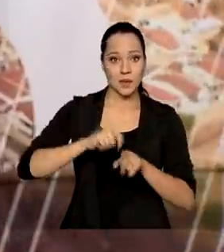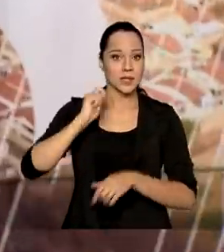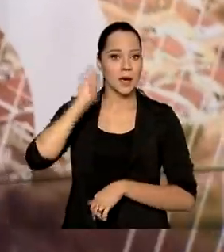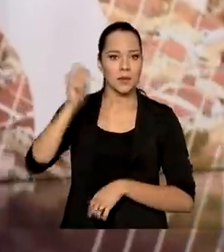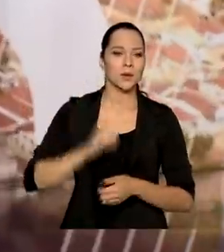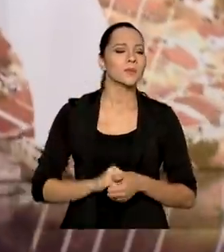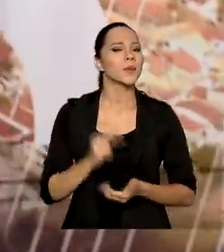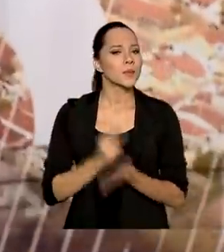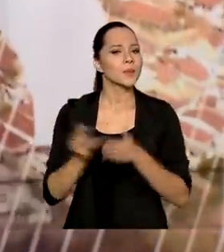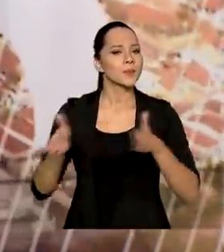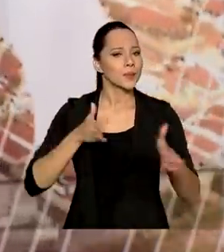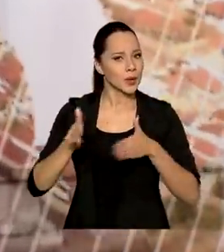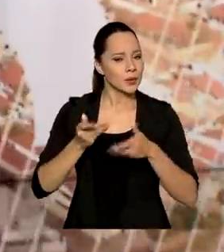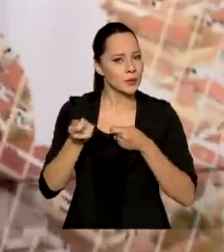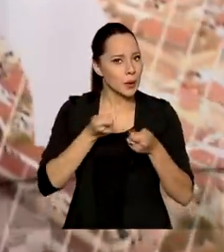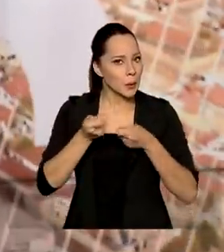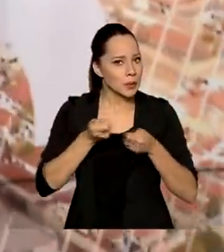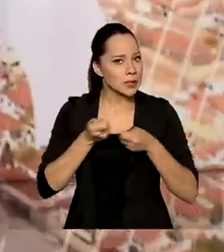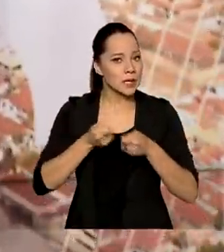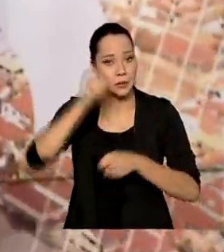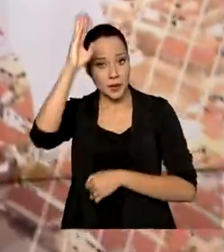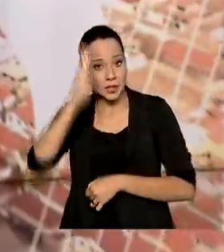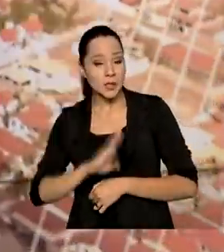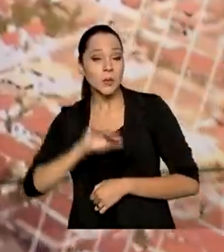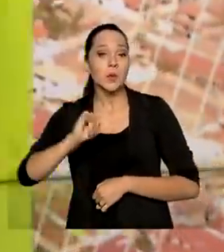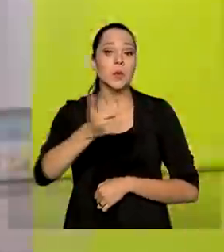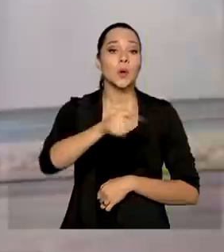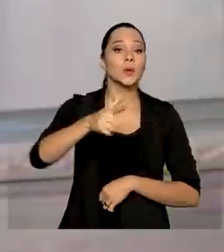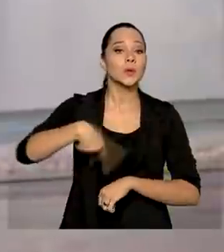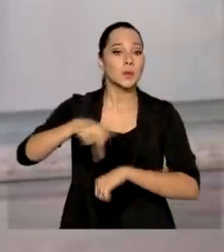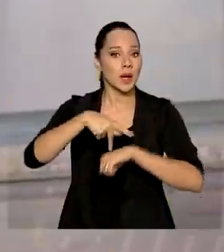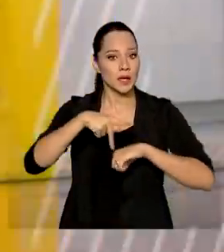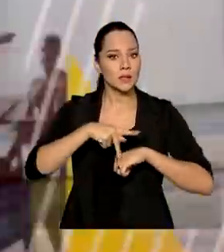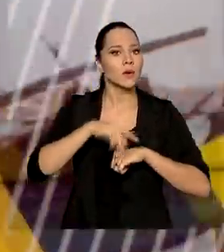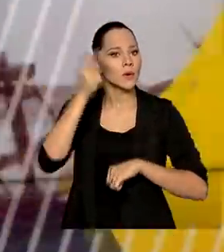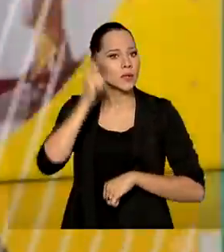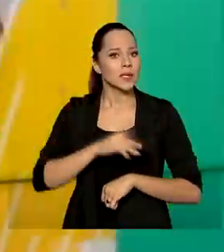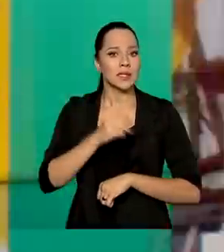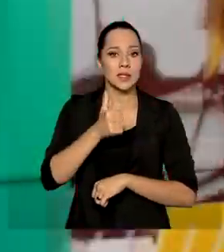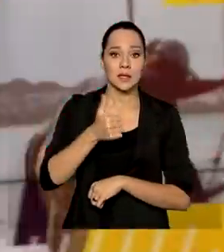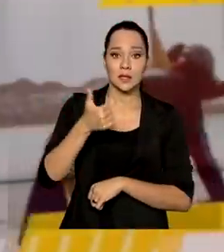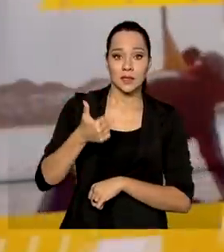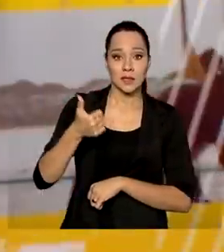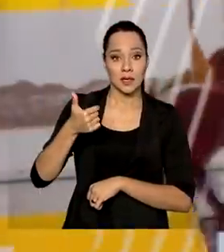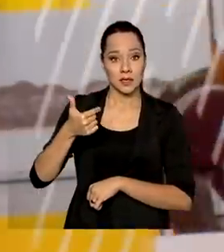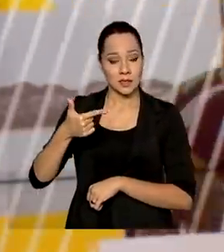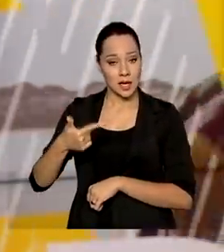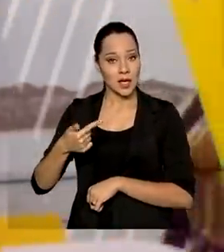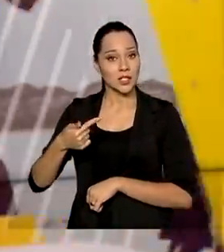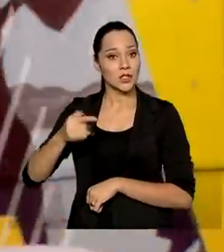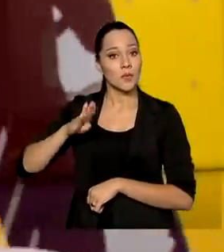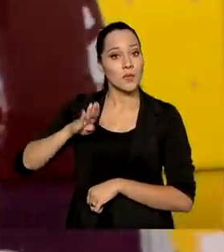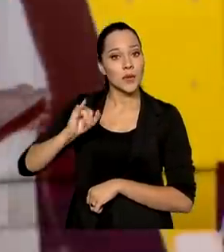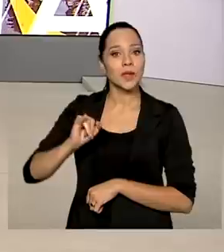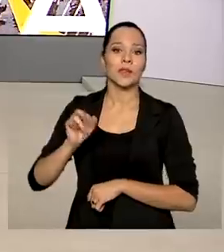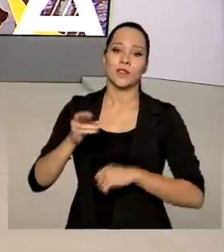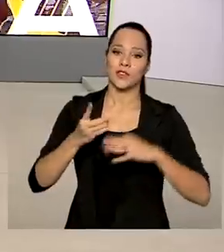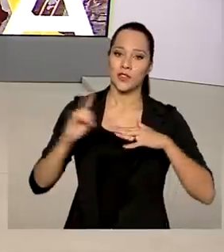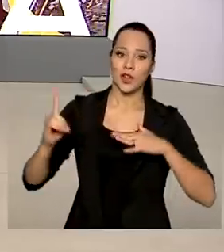No mesmo período, o que foi negociado entre Brasil e outros países alcançou 117 bilhões de dólares.